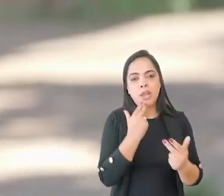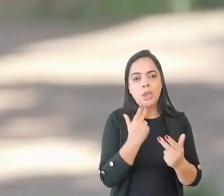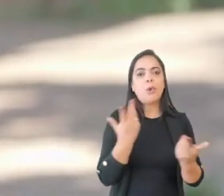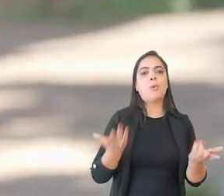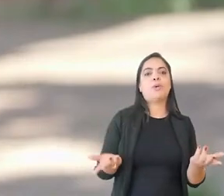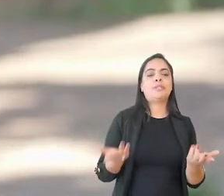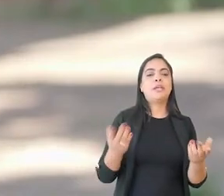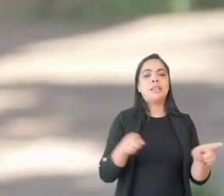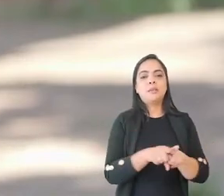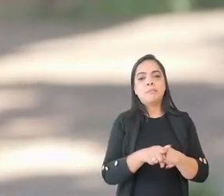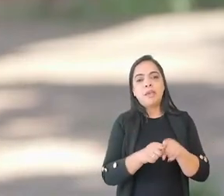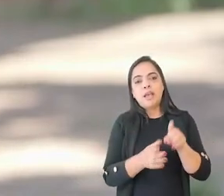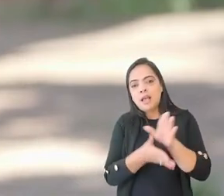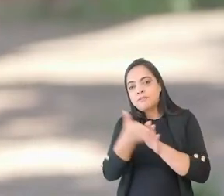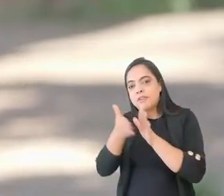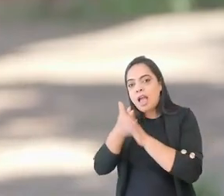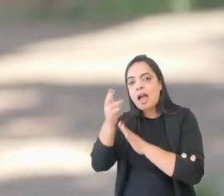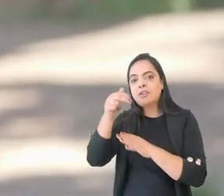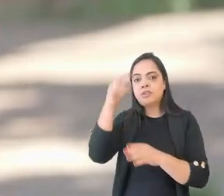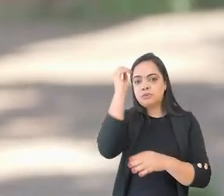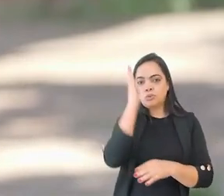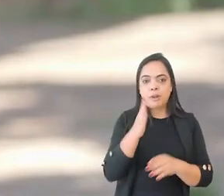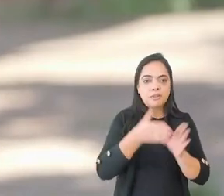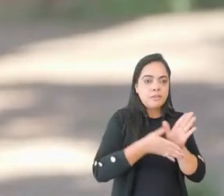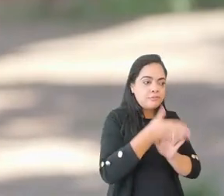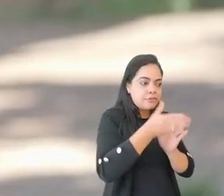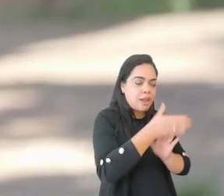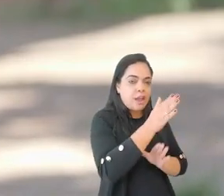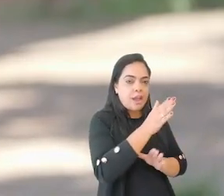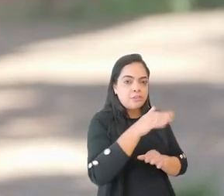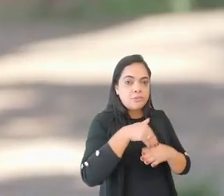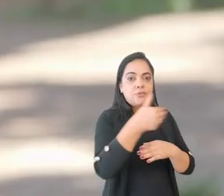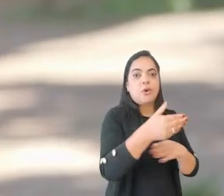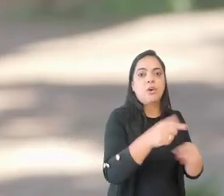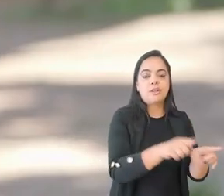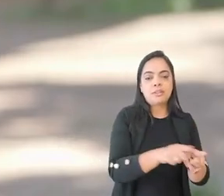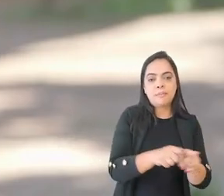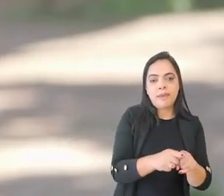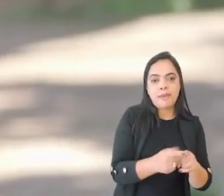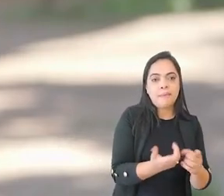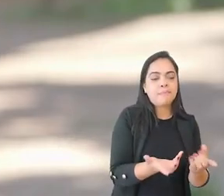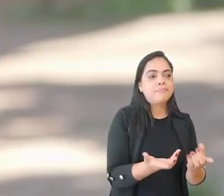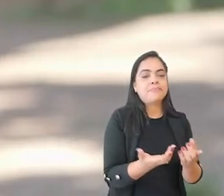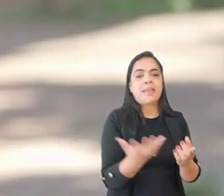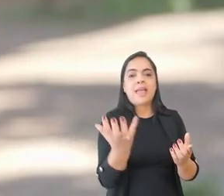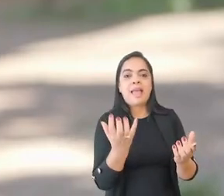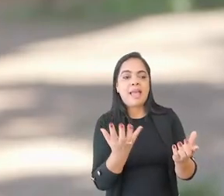de mobilidade nacional, mobilidade internacional, como também a recepção de